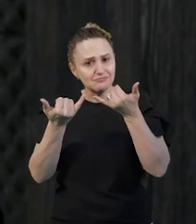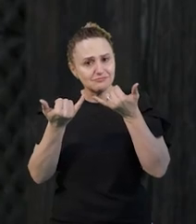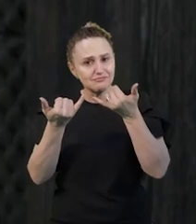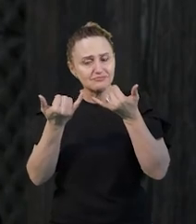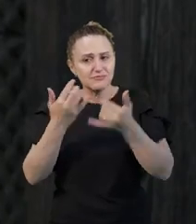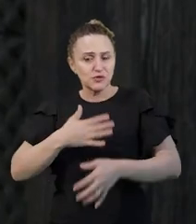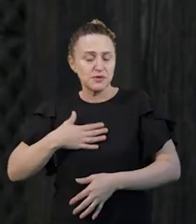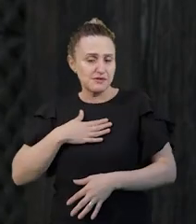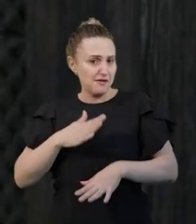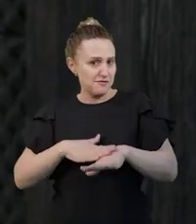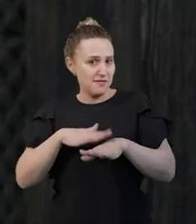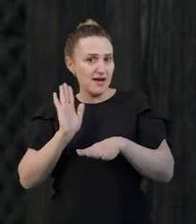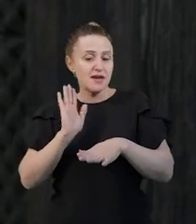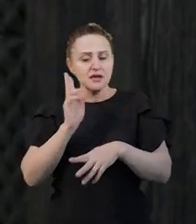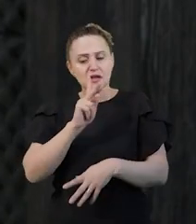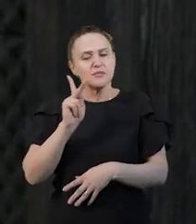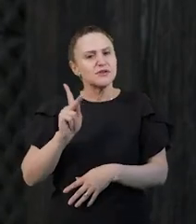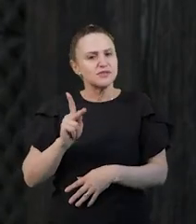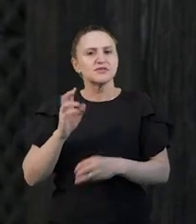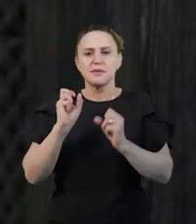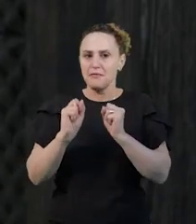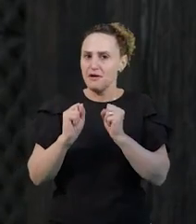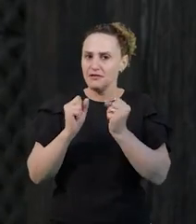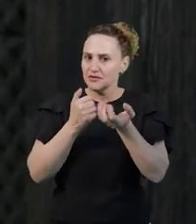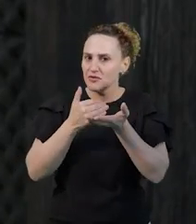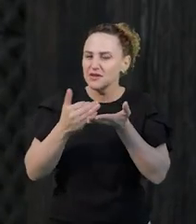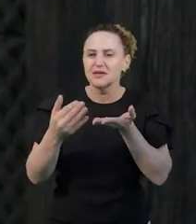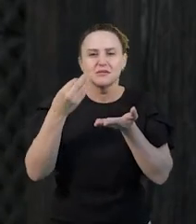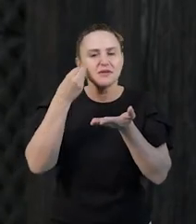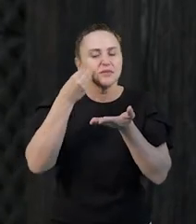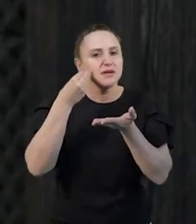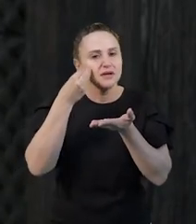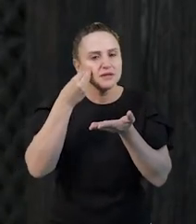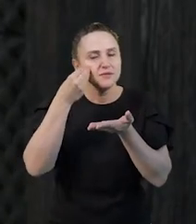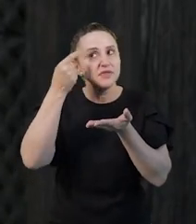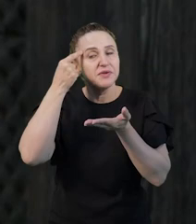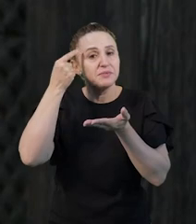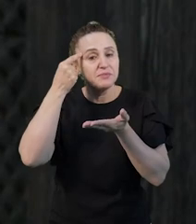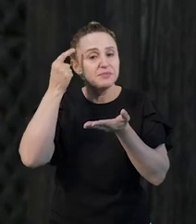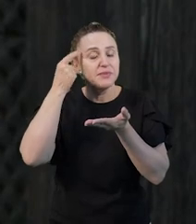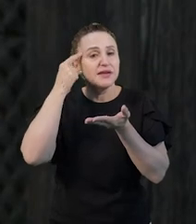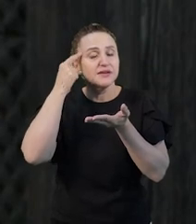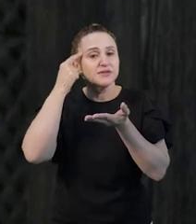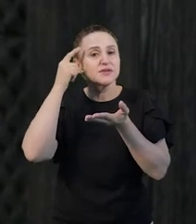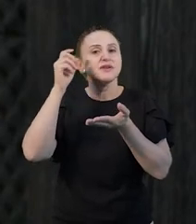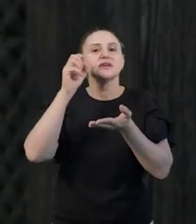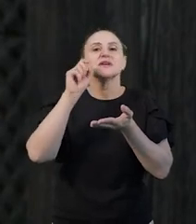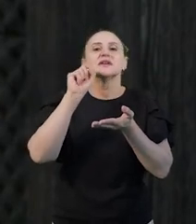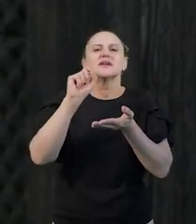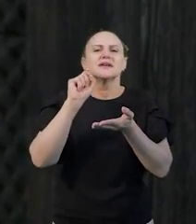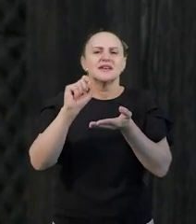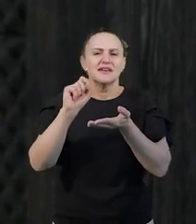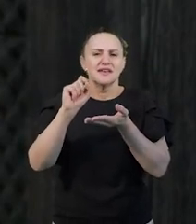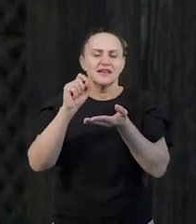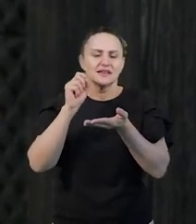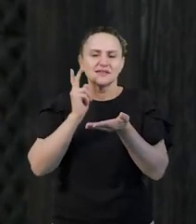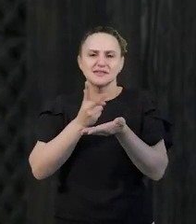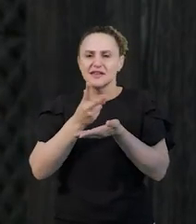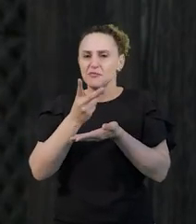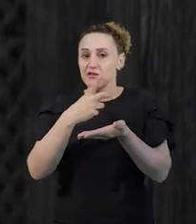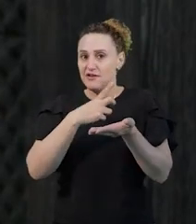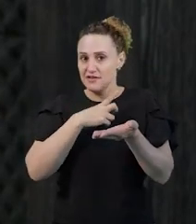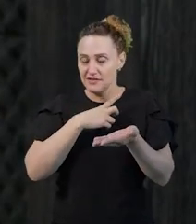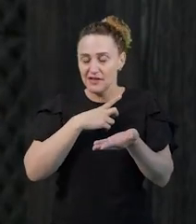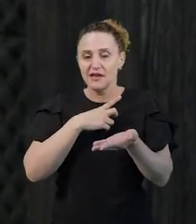a fazer uma experiência, e penso que se as pessoas quiserem fazer, sempre haverá alguém, está certo?